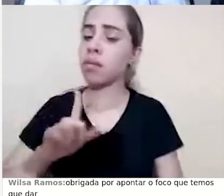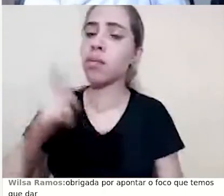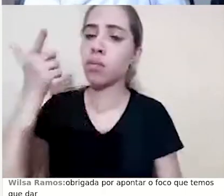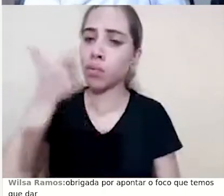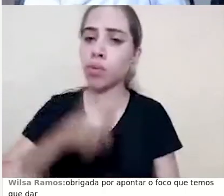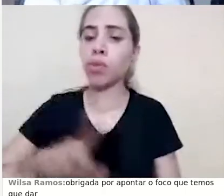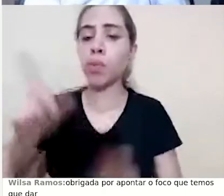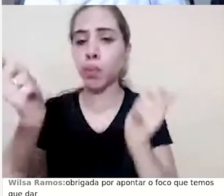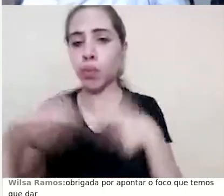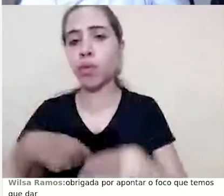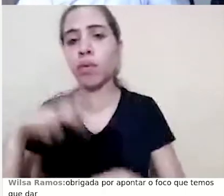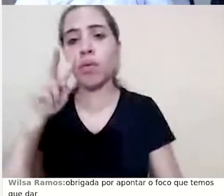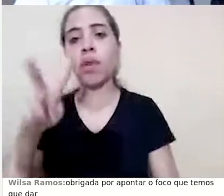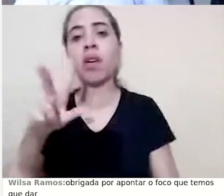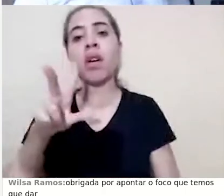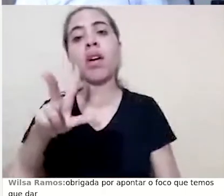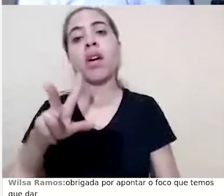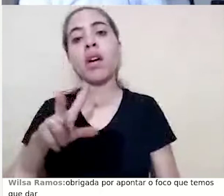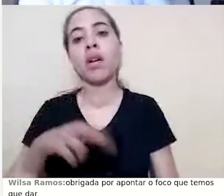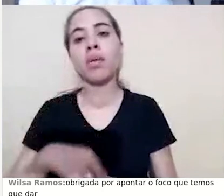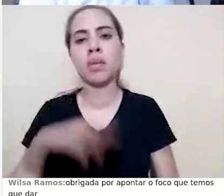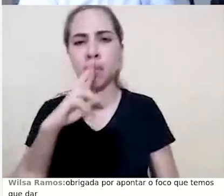tudo. Respondeu, professora?